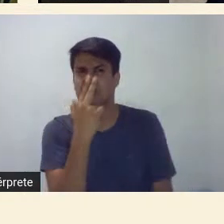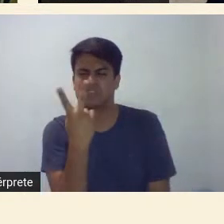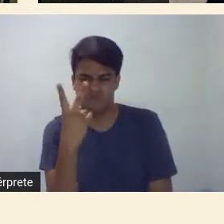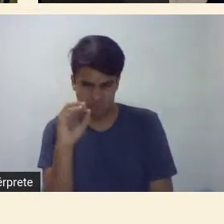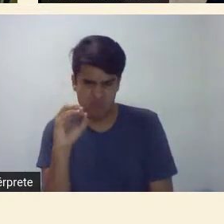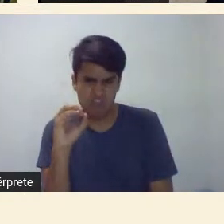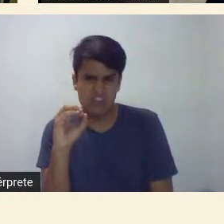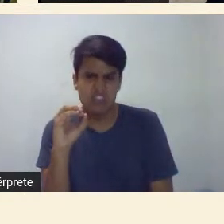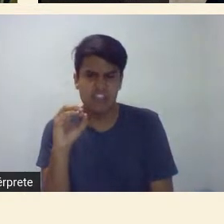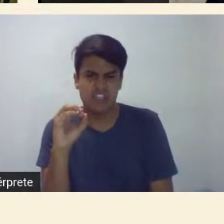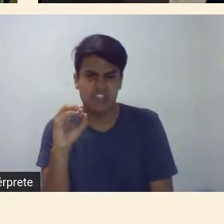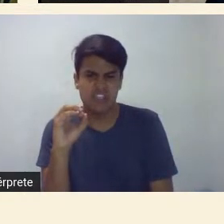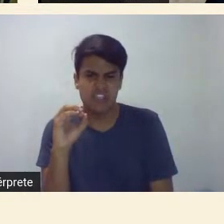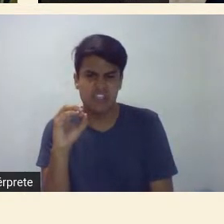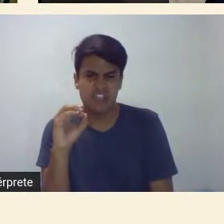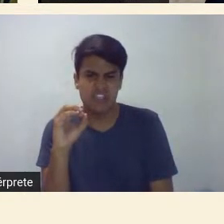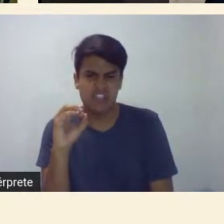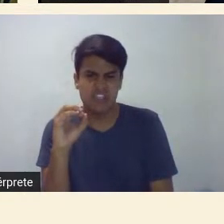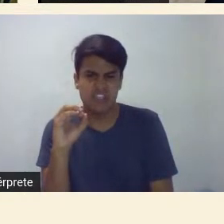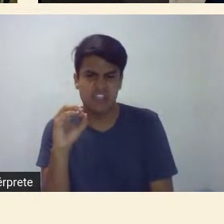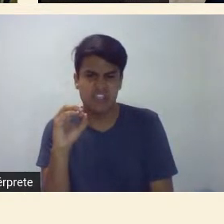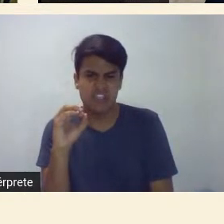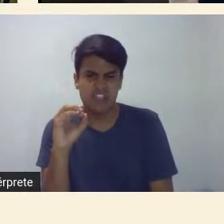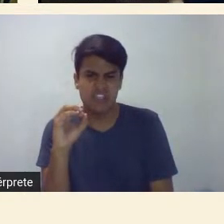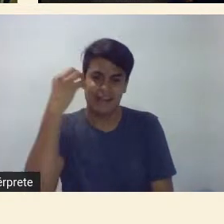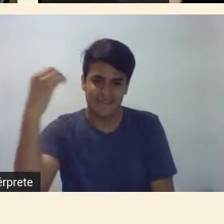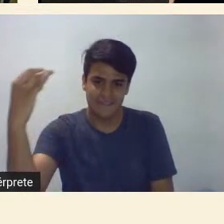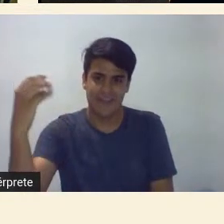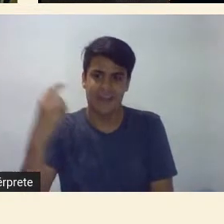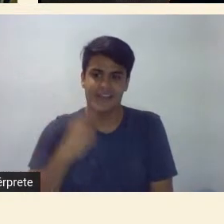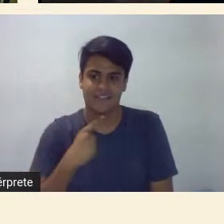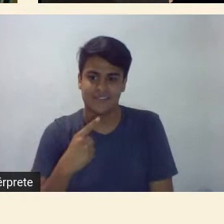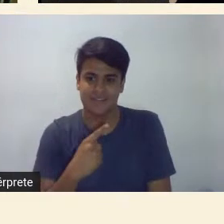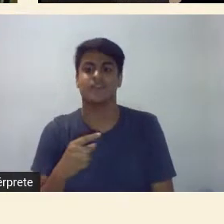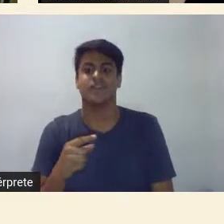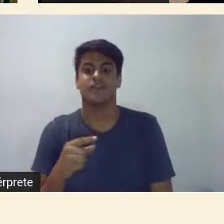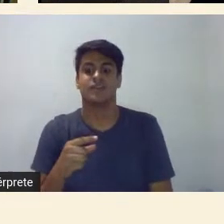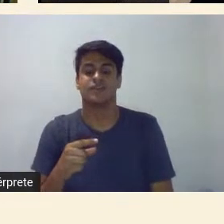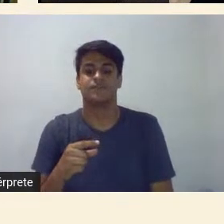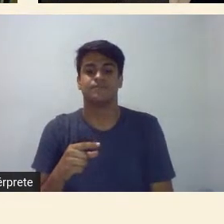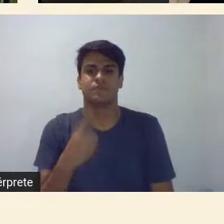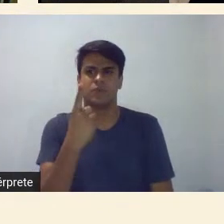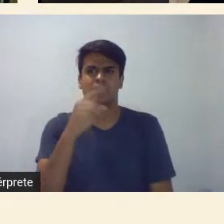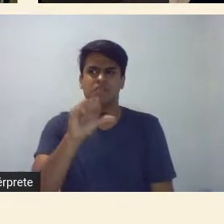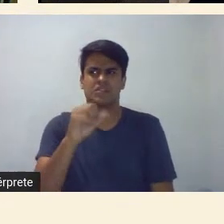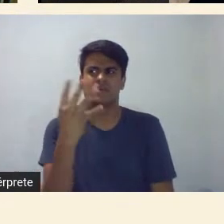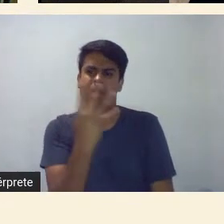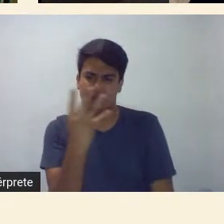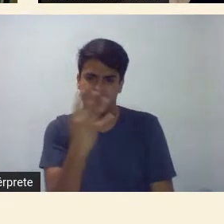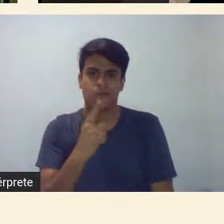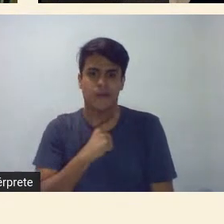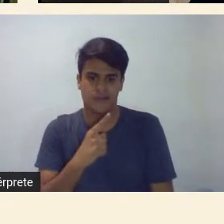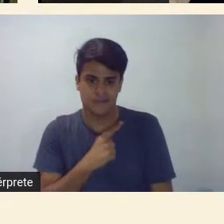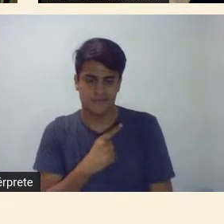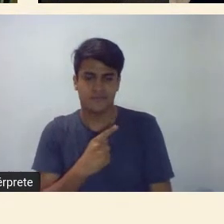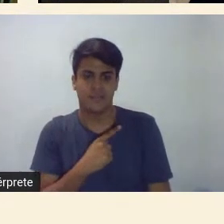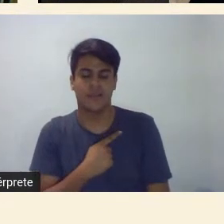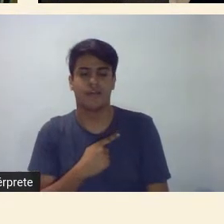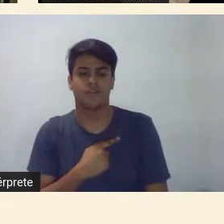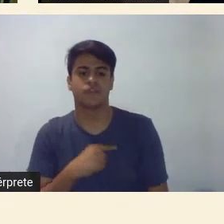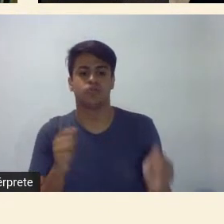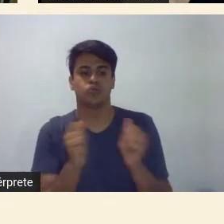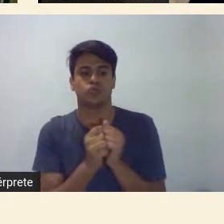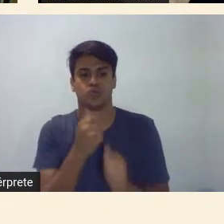da primeira viagem de 1924 e essa viagem se dá em 1944 já com o Juscelino